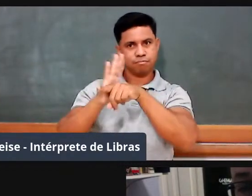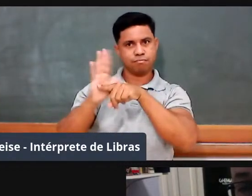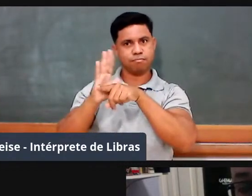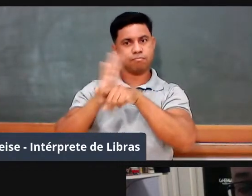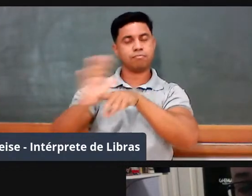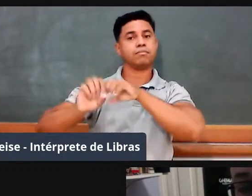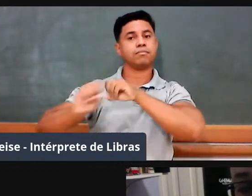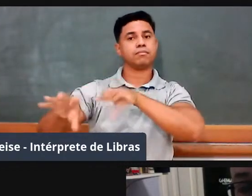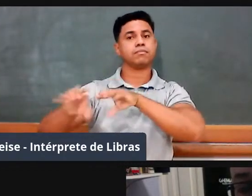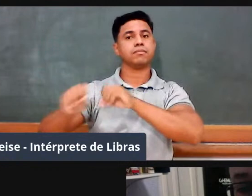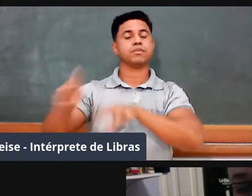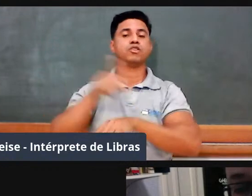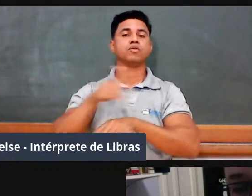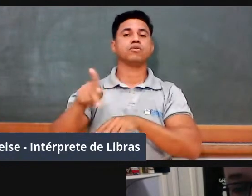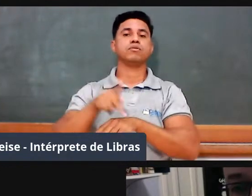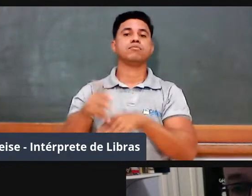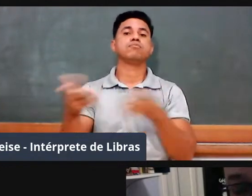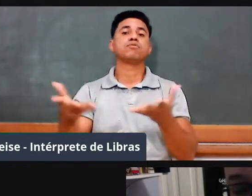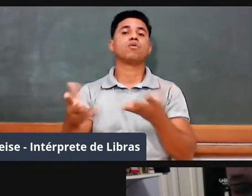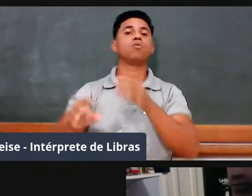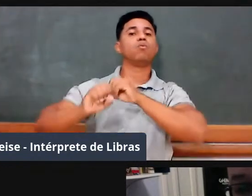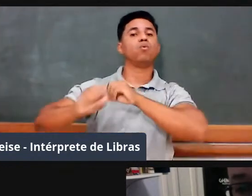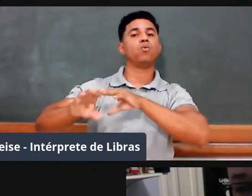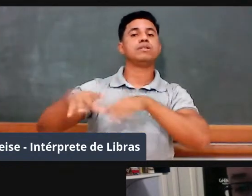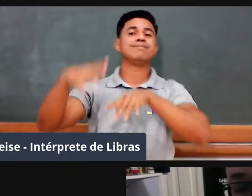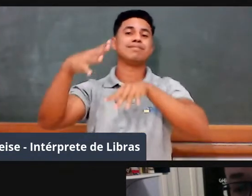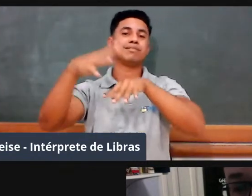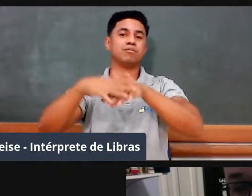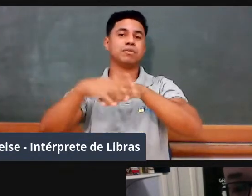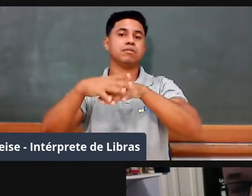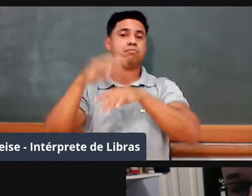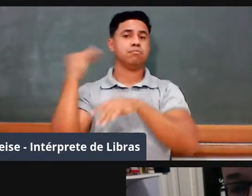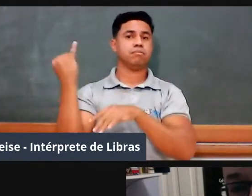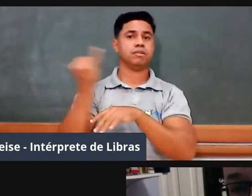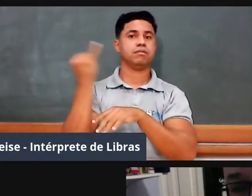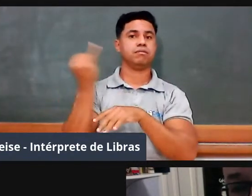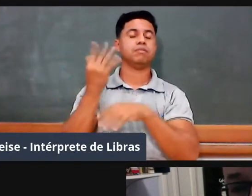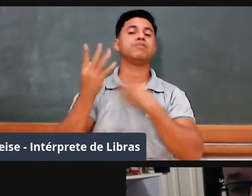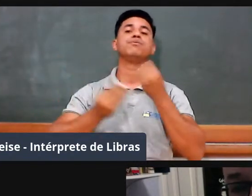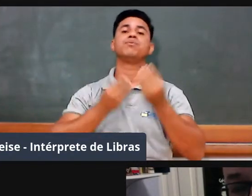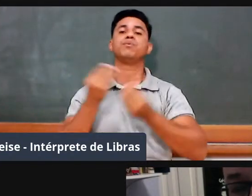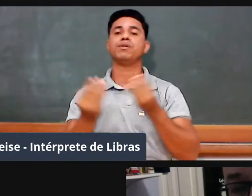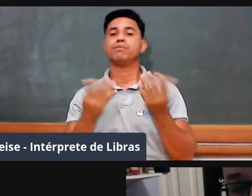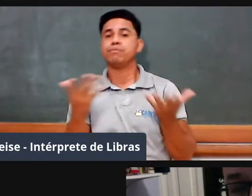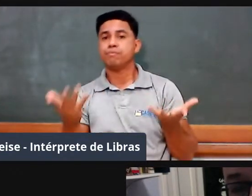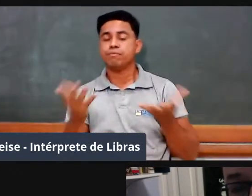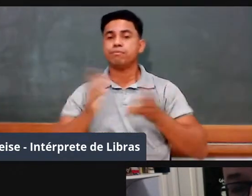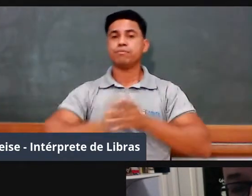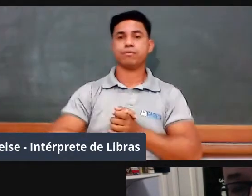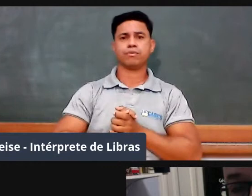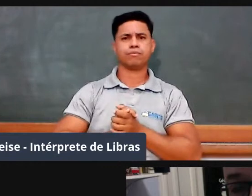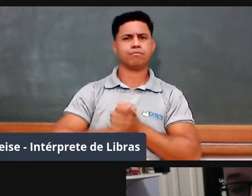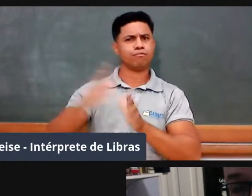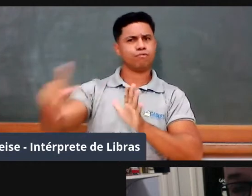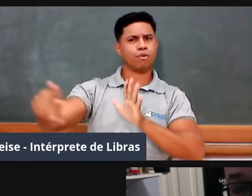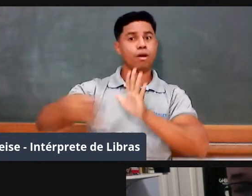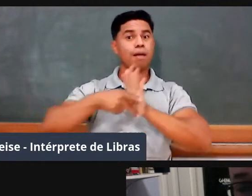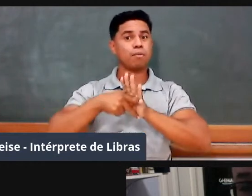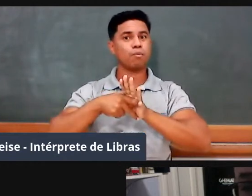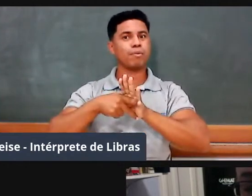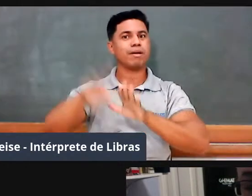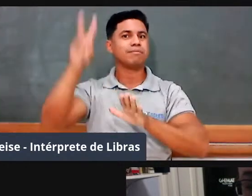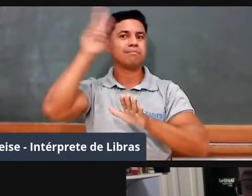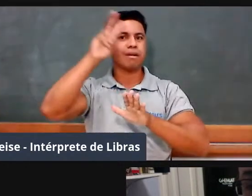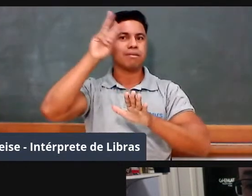ensino da matemática, que quando nós nos apropriamos da história, a gente